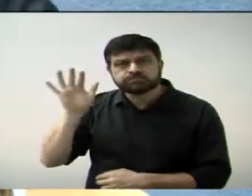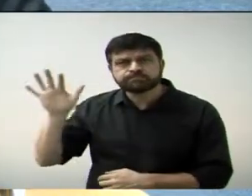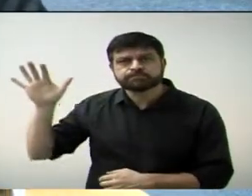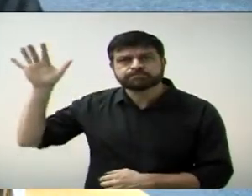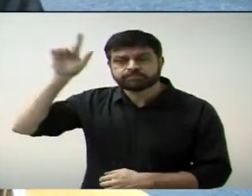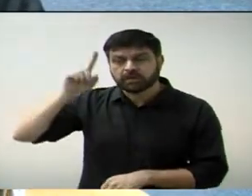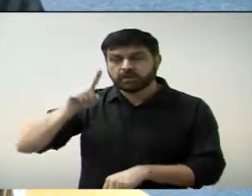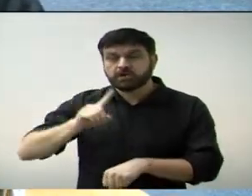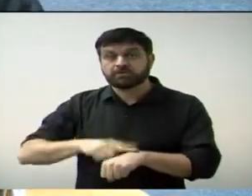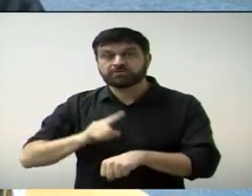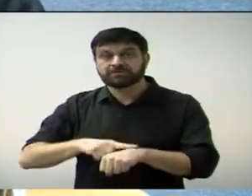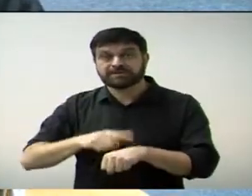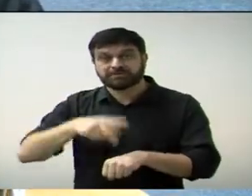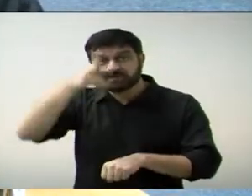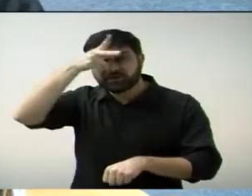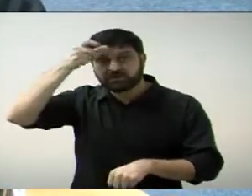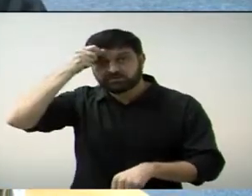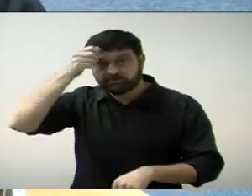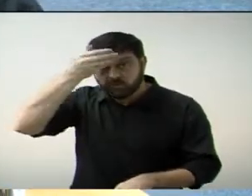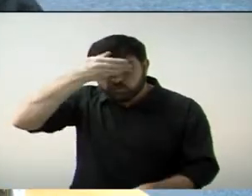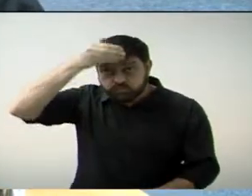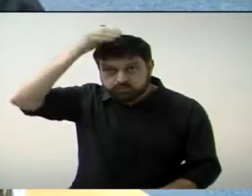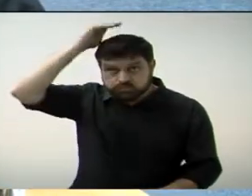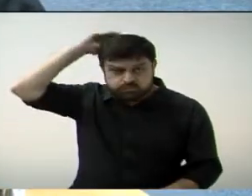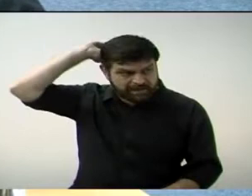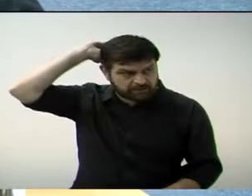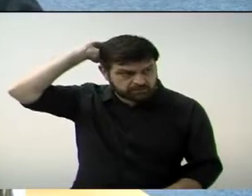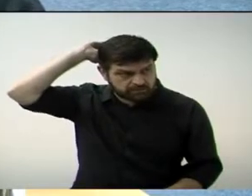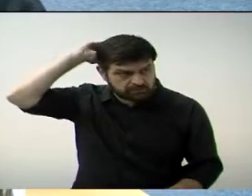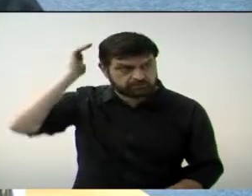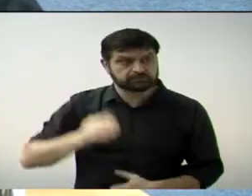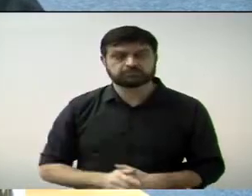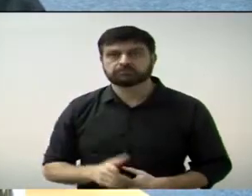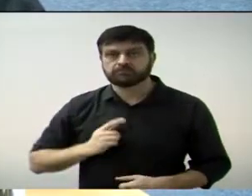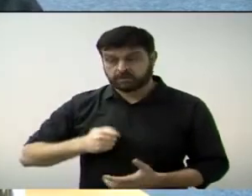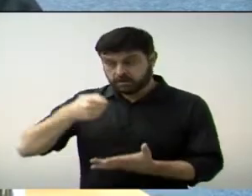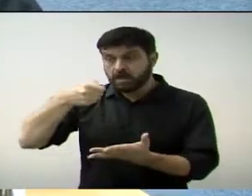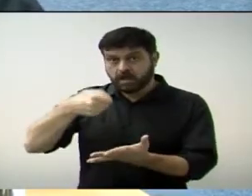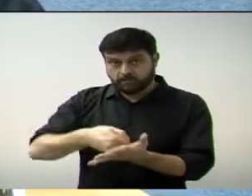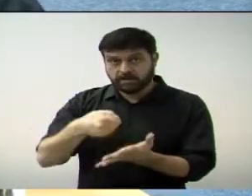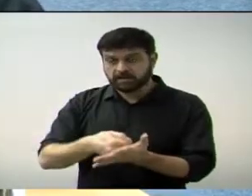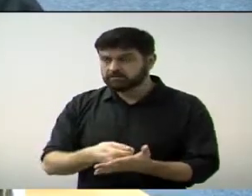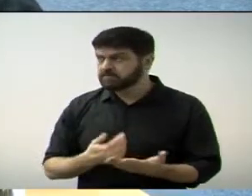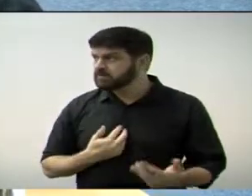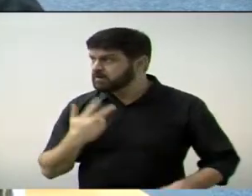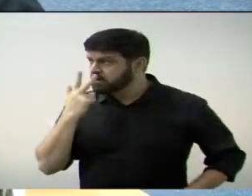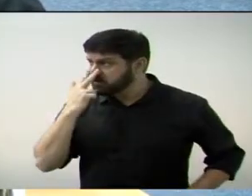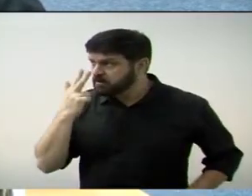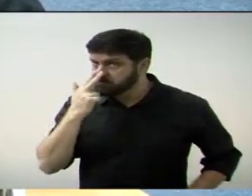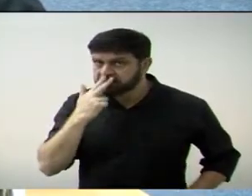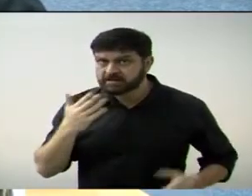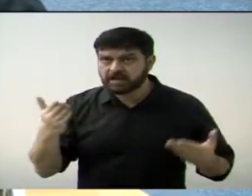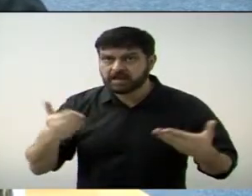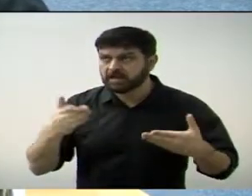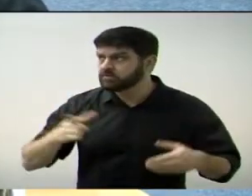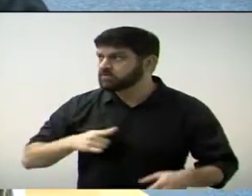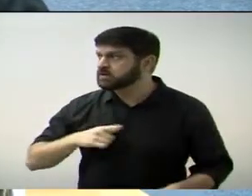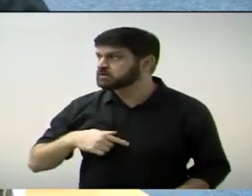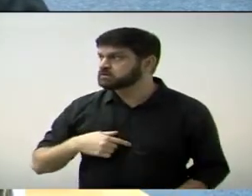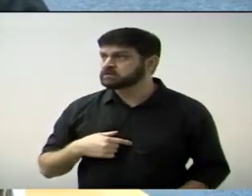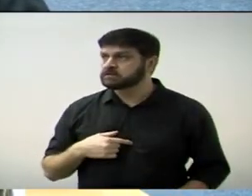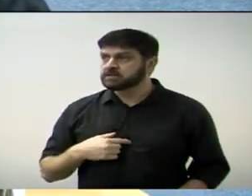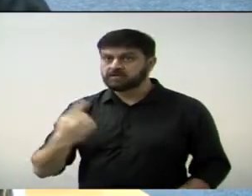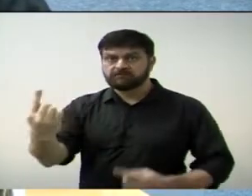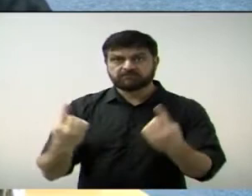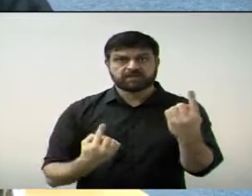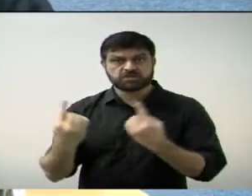Edson Moura Júnior, quando ele pagava, e parece que está novamente com o governo Dixon, pagando boca de aluguel para vir nessa casa.